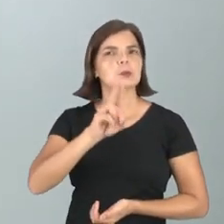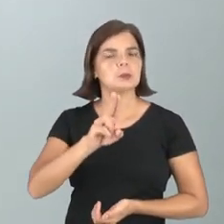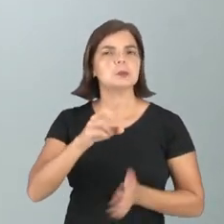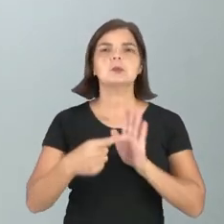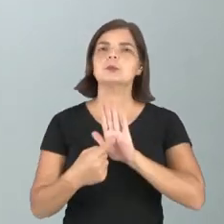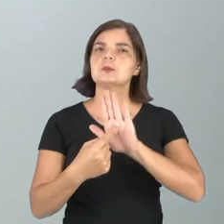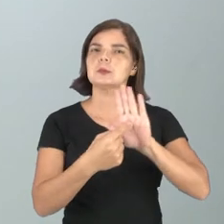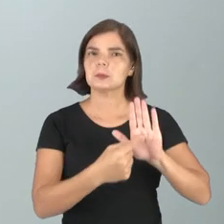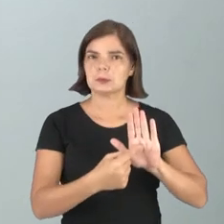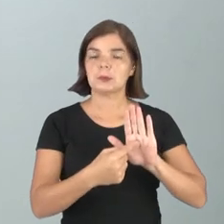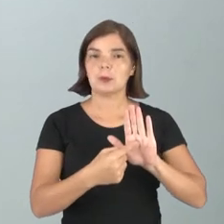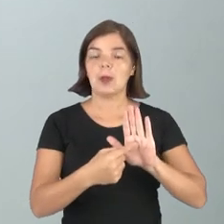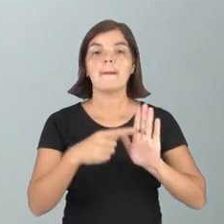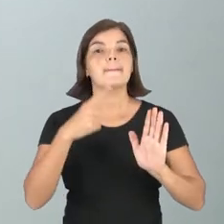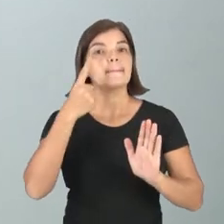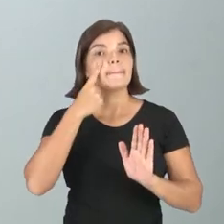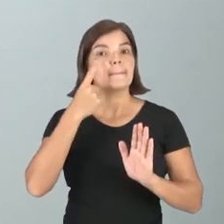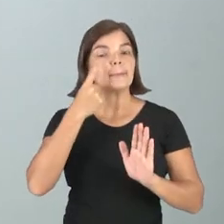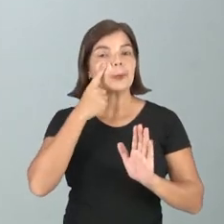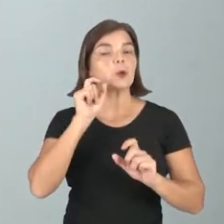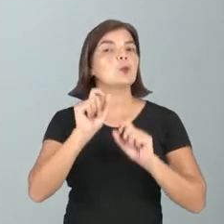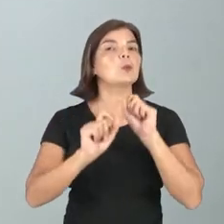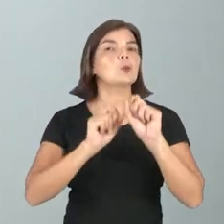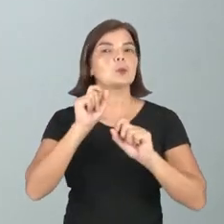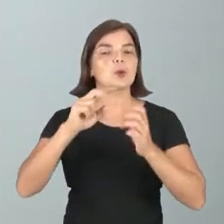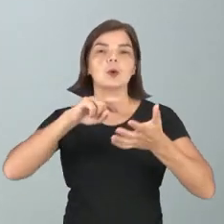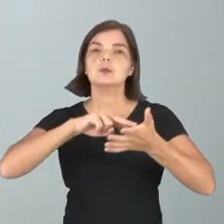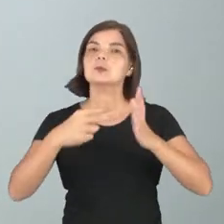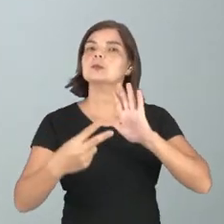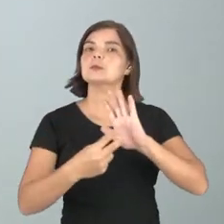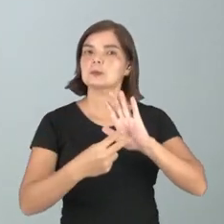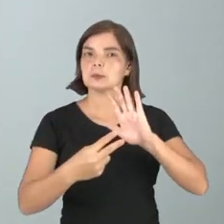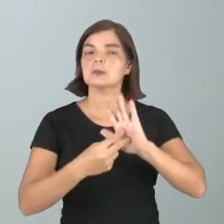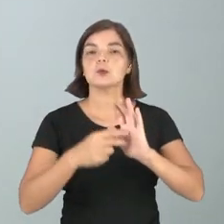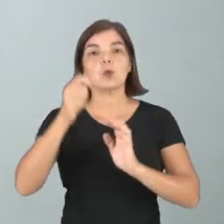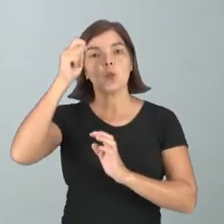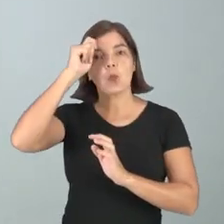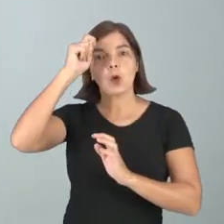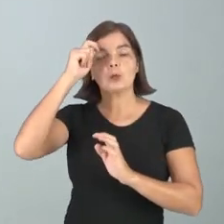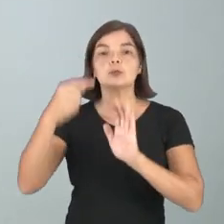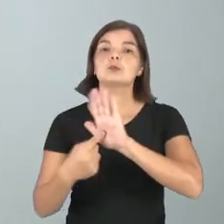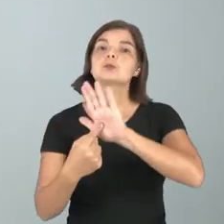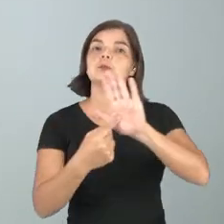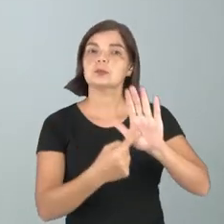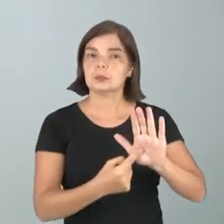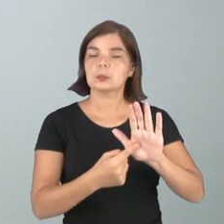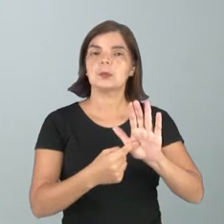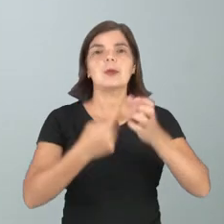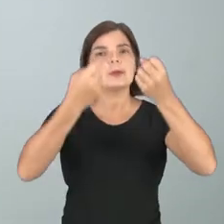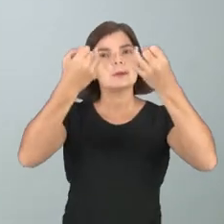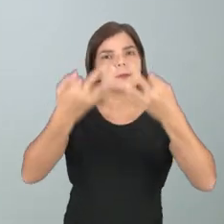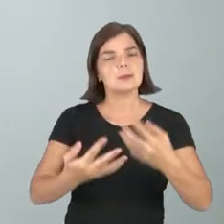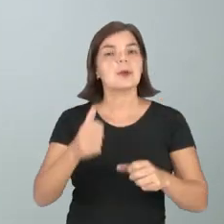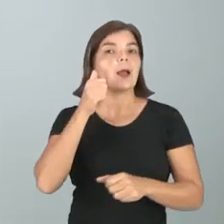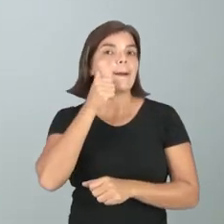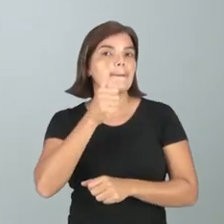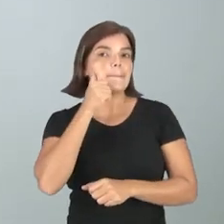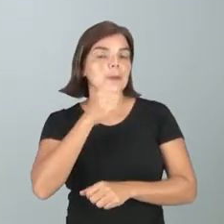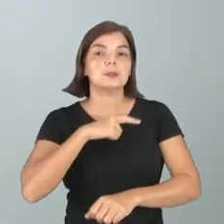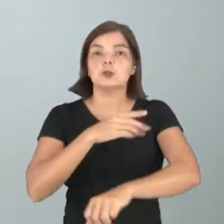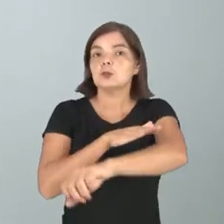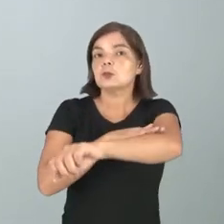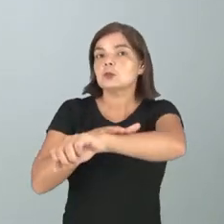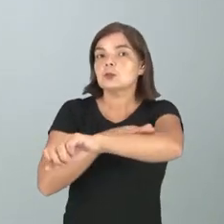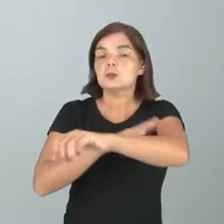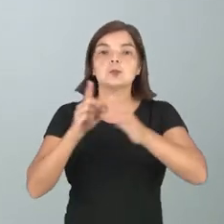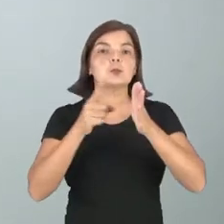potencializar o significado do que o autor quis passar. Ele disse que a moça tinha pele branca como a neve.